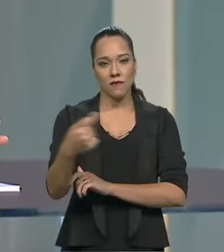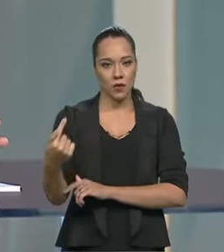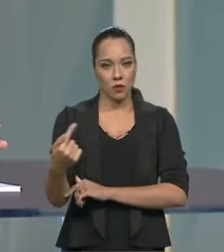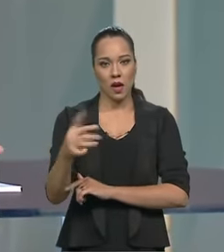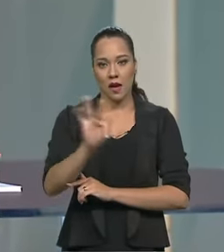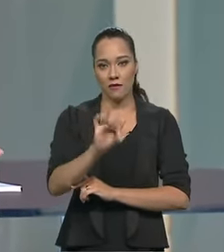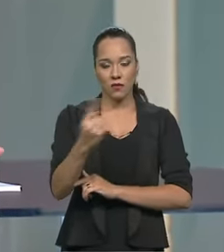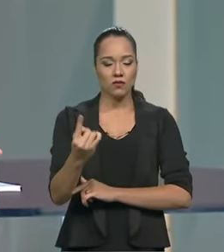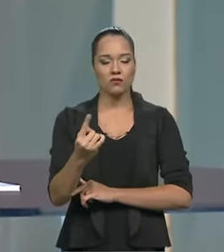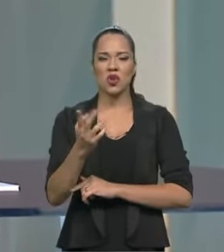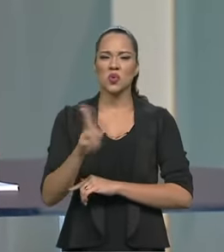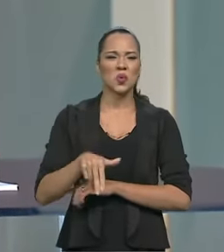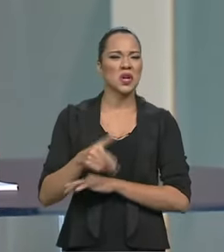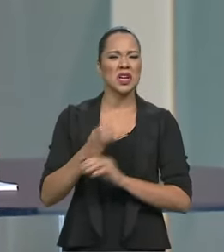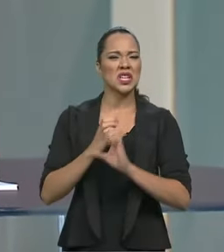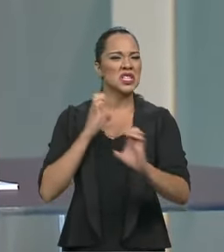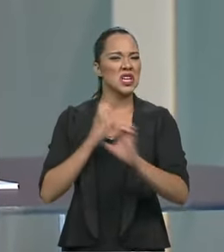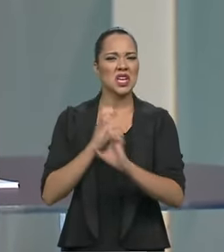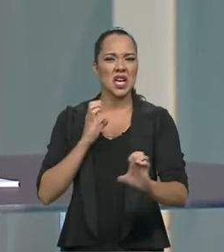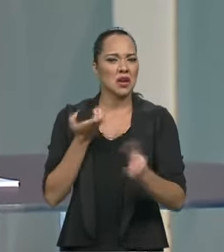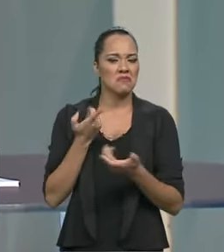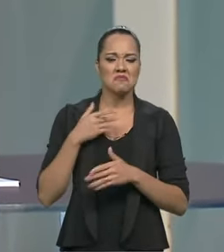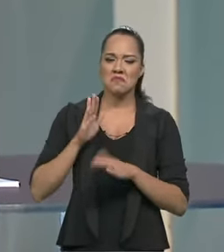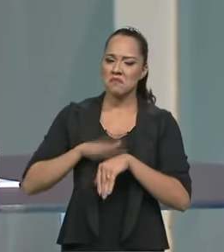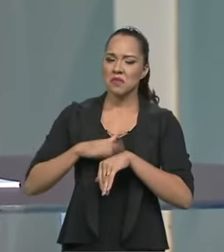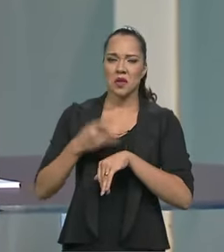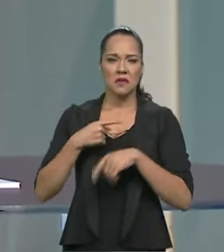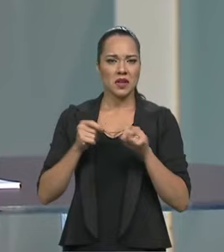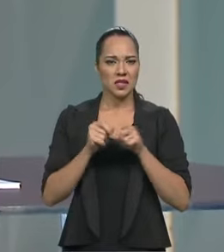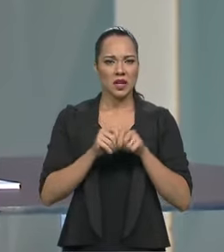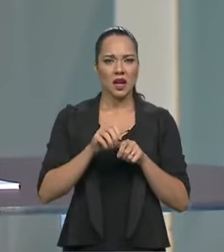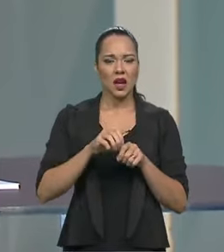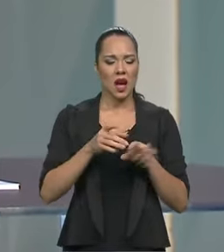eu sempre fazia meus alinhamentos,